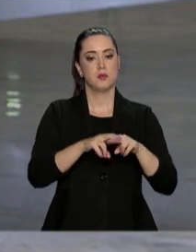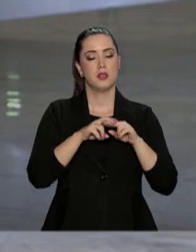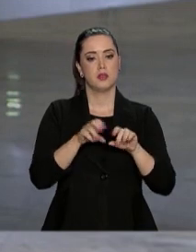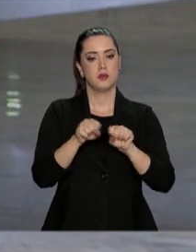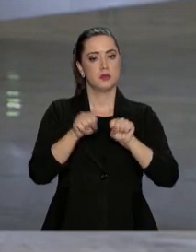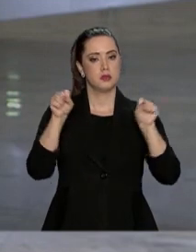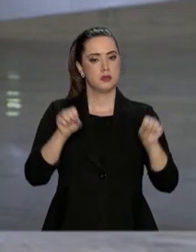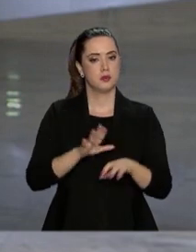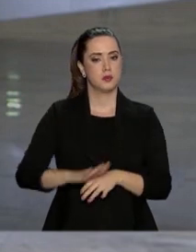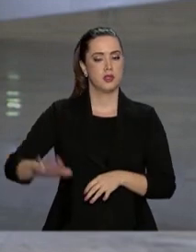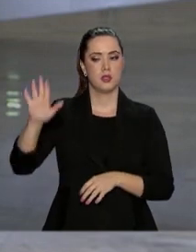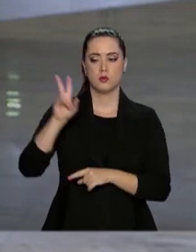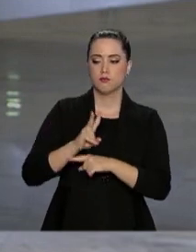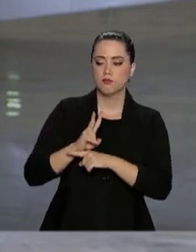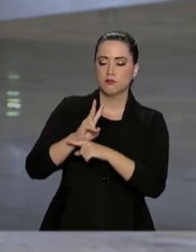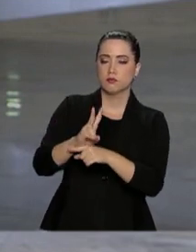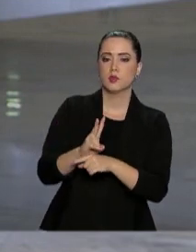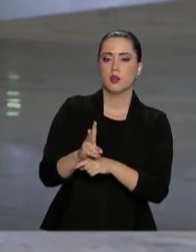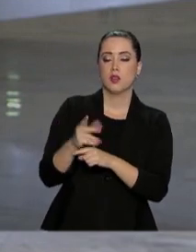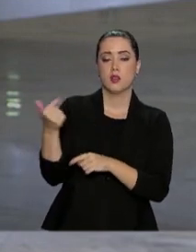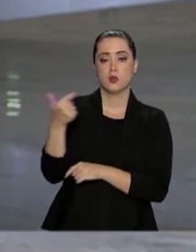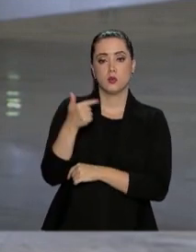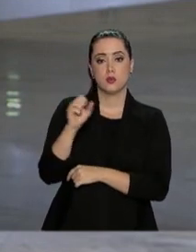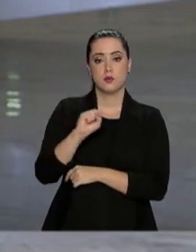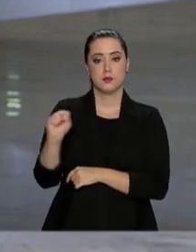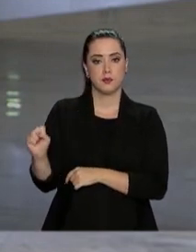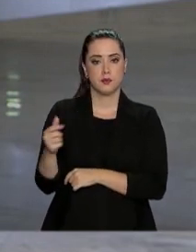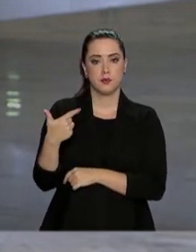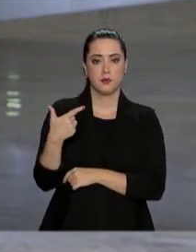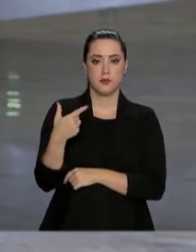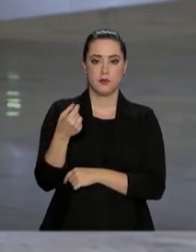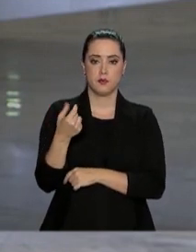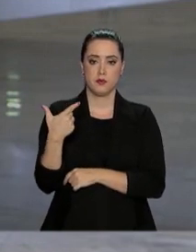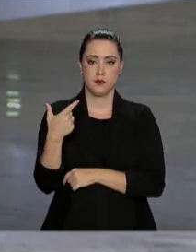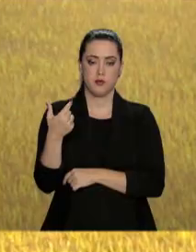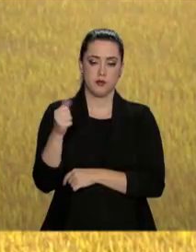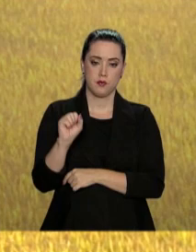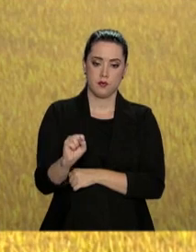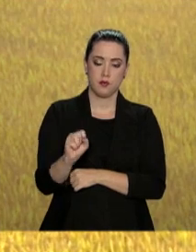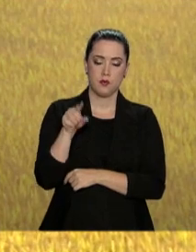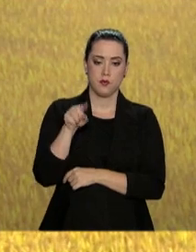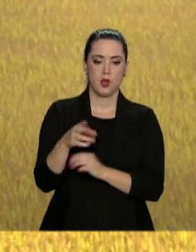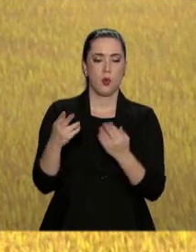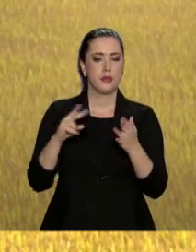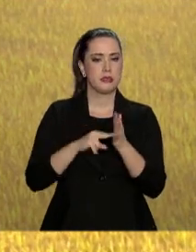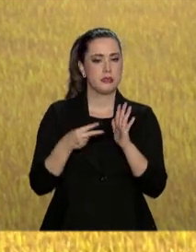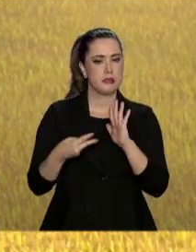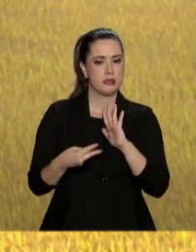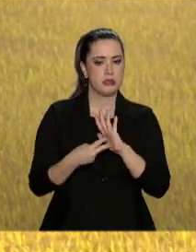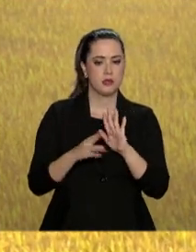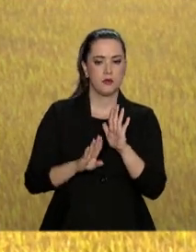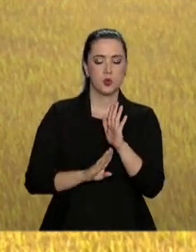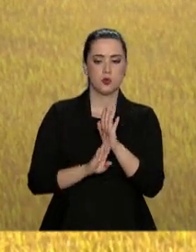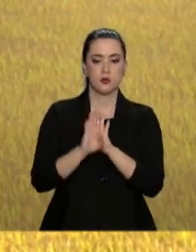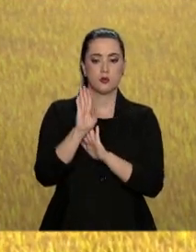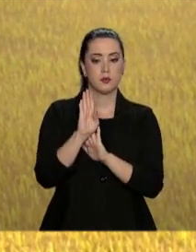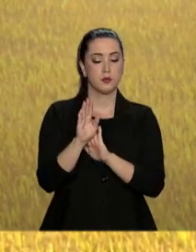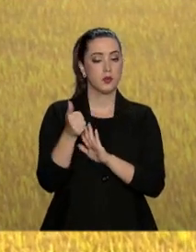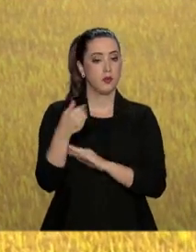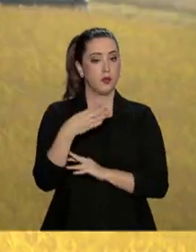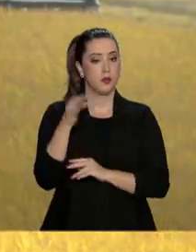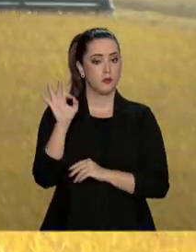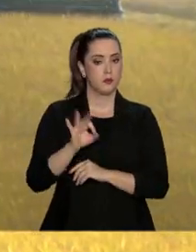Sistema Nacional de Crédito Rural no segundo semestre de 2018, o equivalente a um aumento de